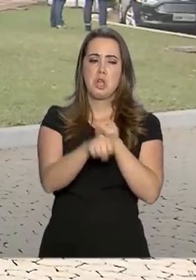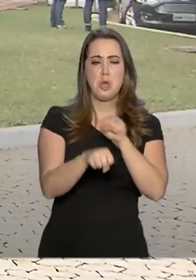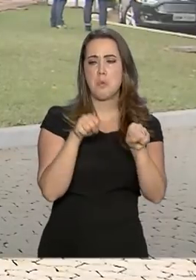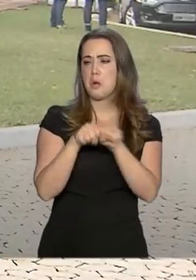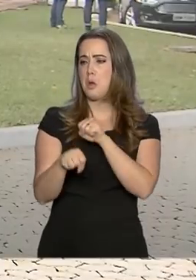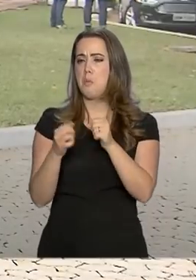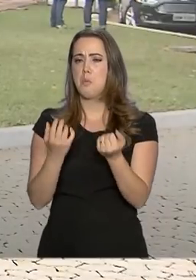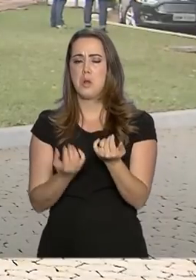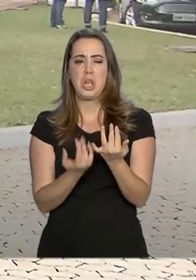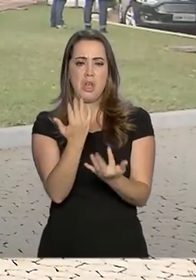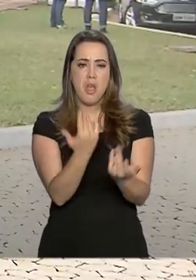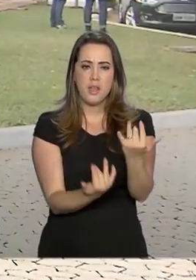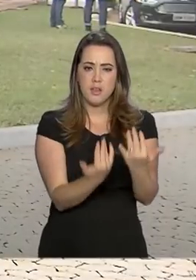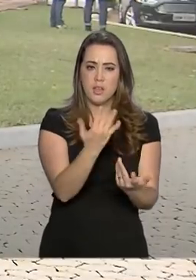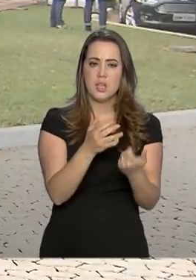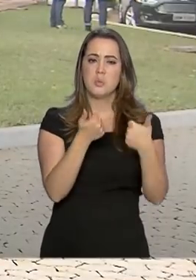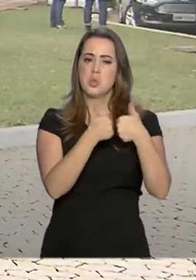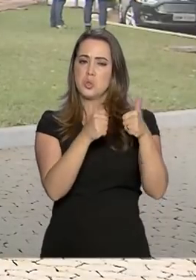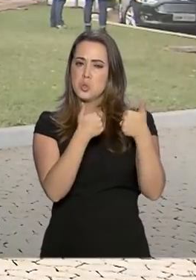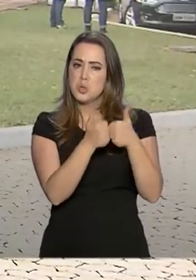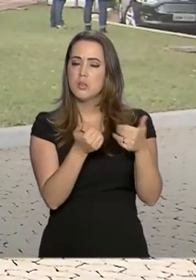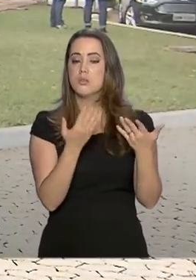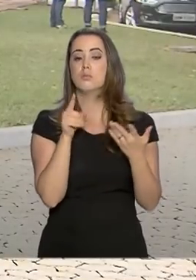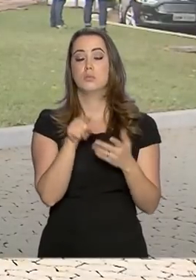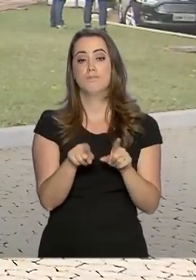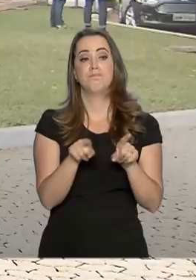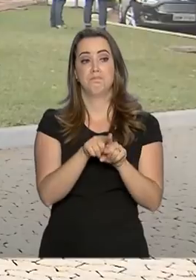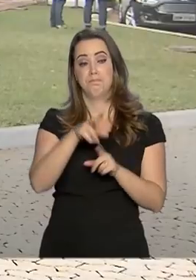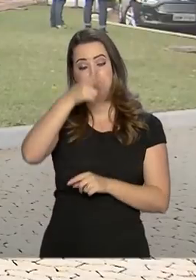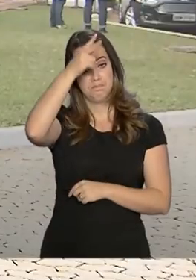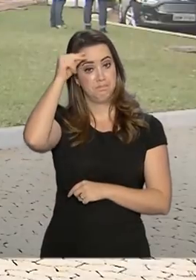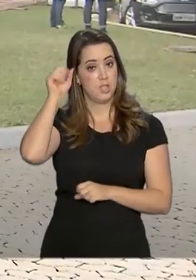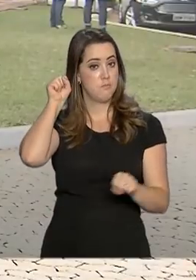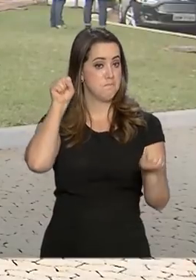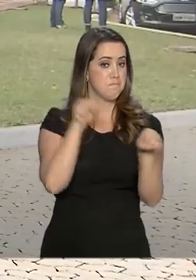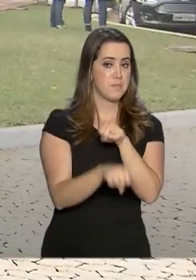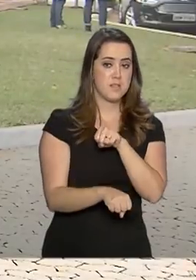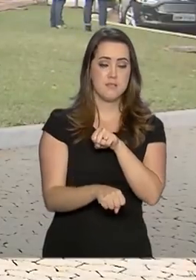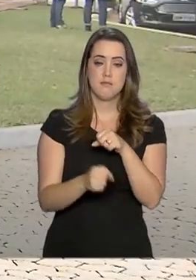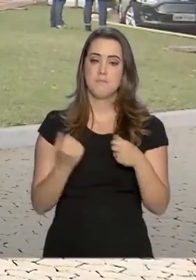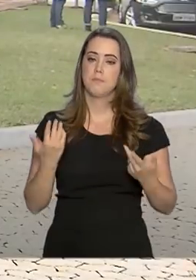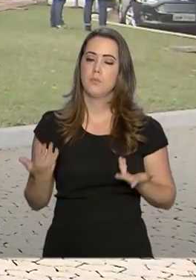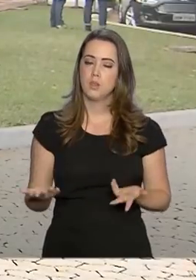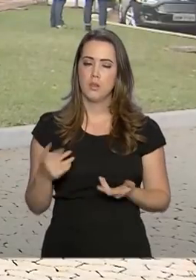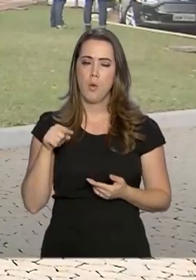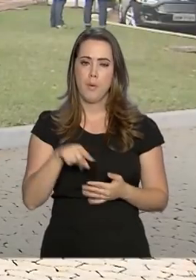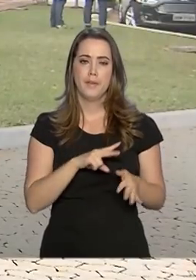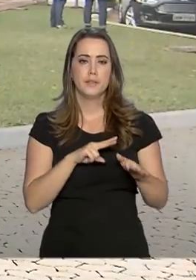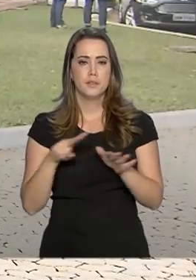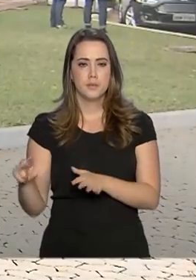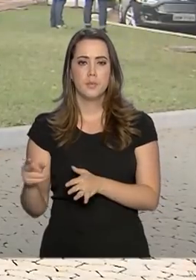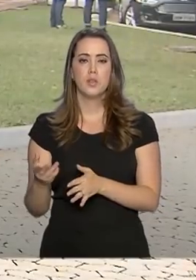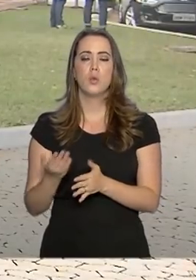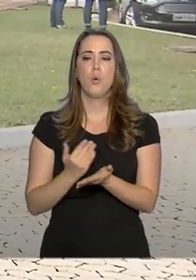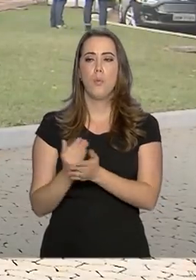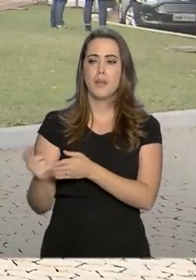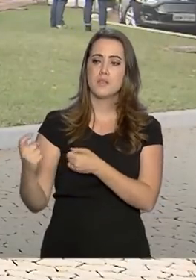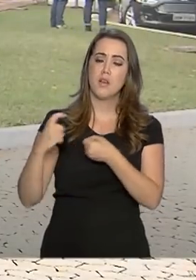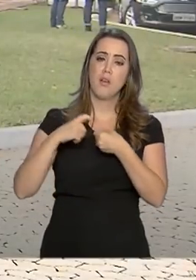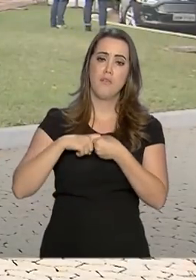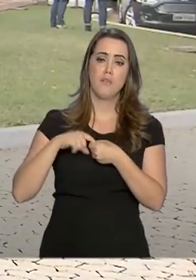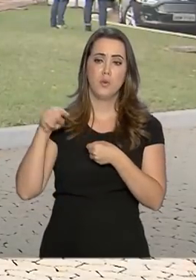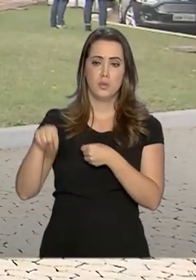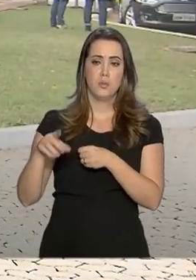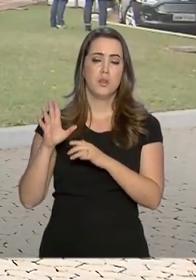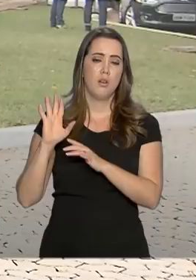ônibus, carros Inclusive a prefeitura da cidade foi atacada E agora, a partir dessa semana, eles são retirados de lá Porque essa onda de violência